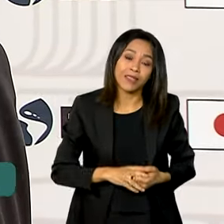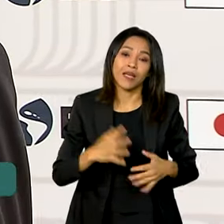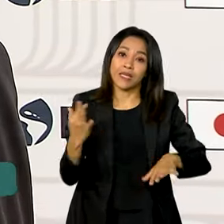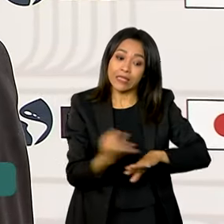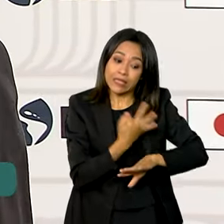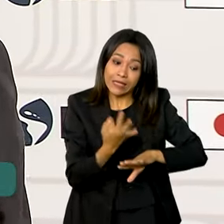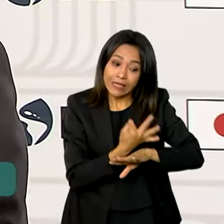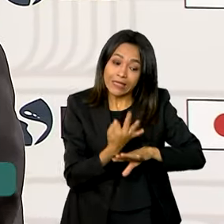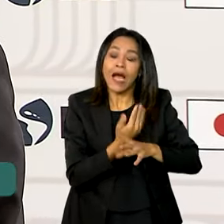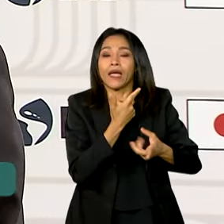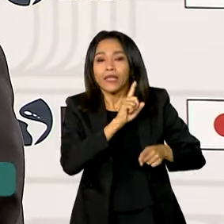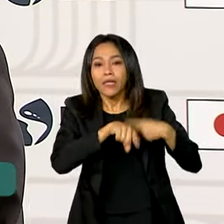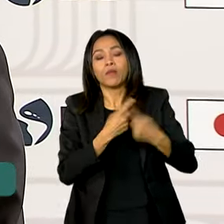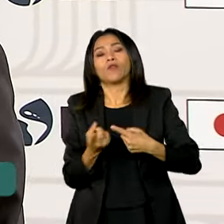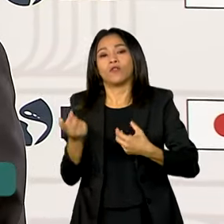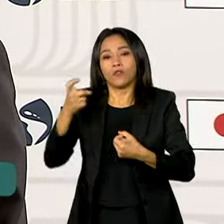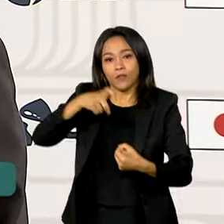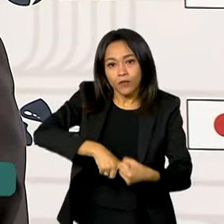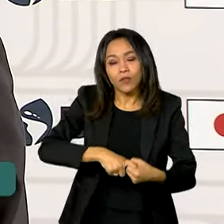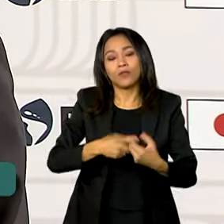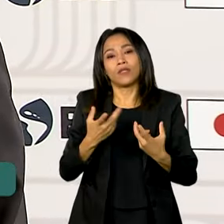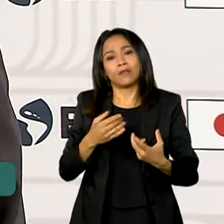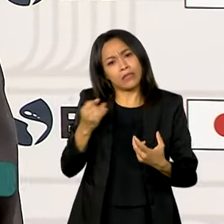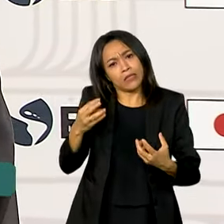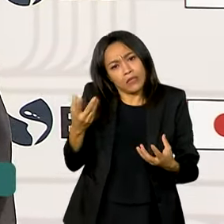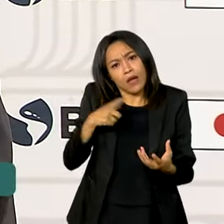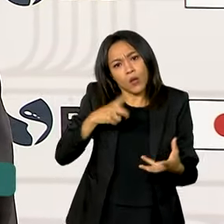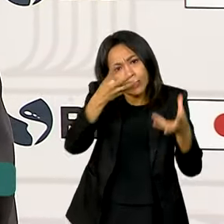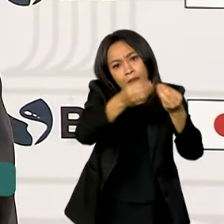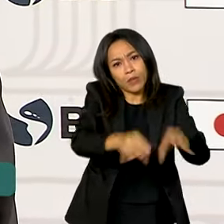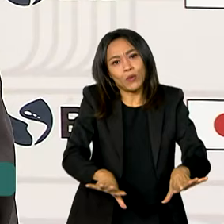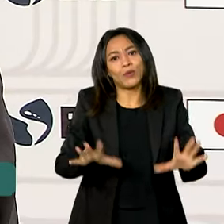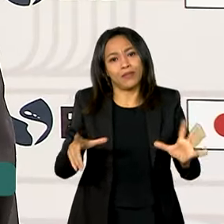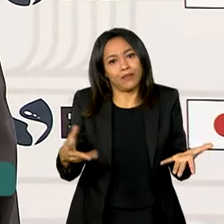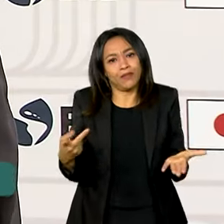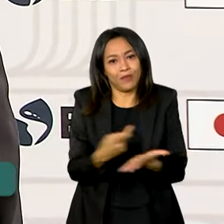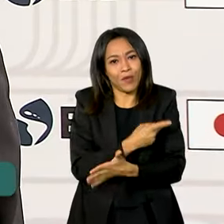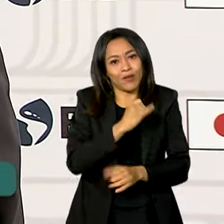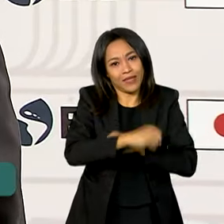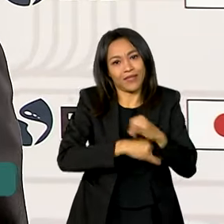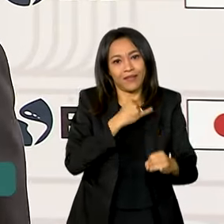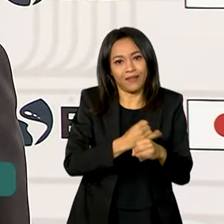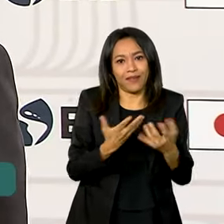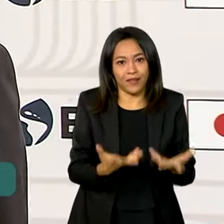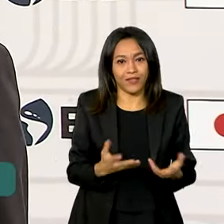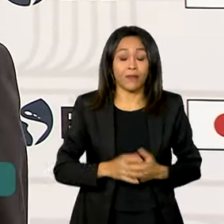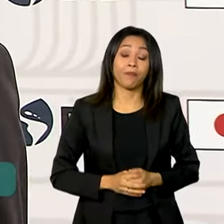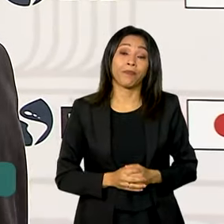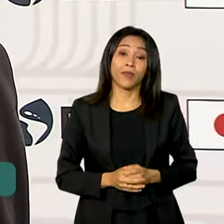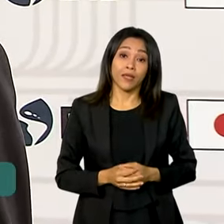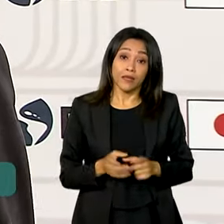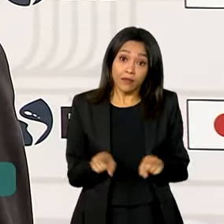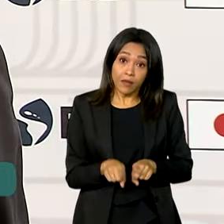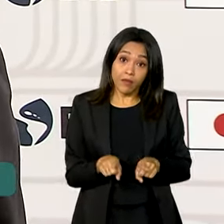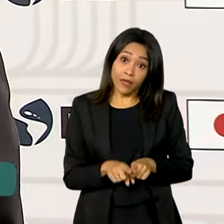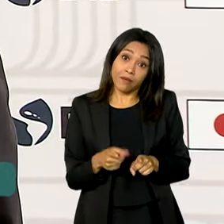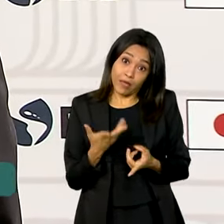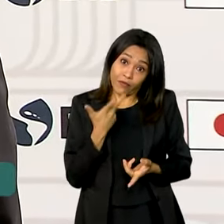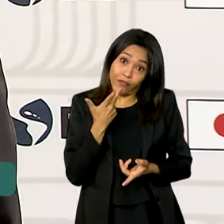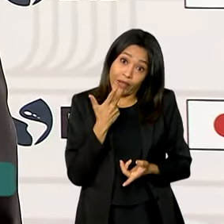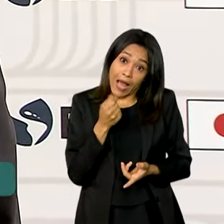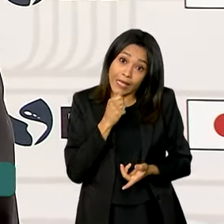rapidamente os serviços que possam ser afetados por esses ataques ou incidentes cibernéticos. Para não falar ainda de crime